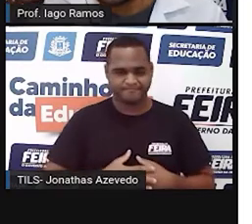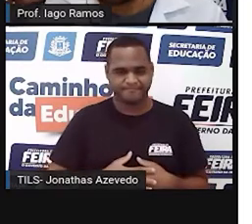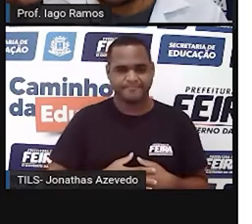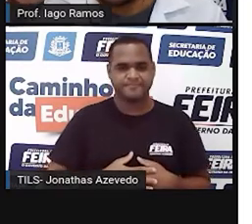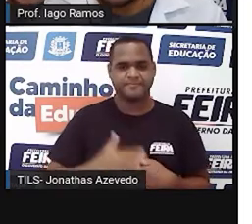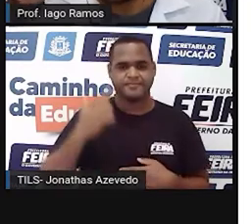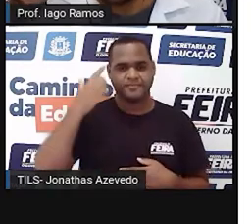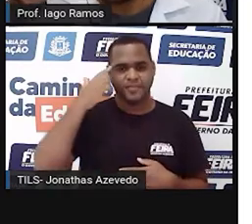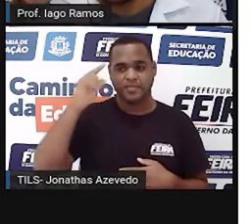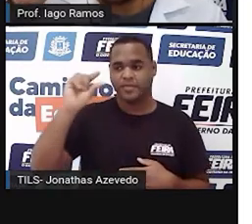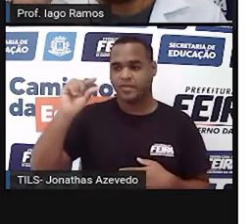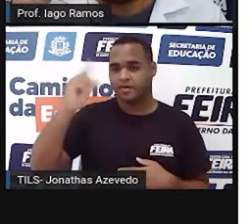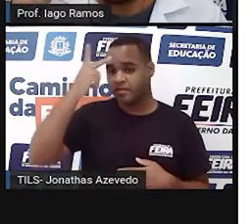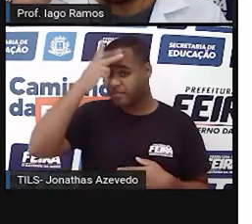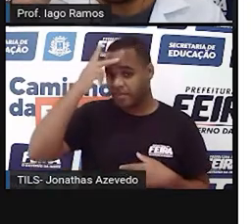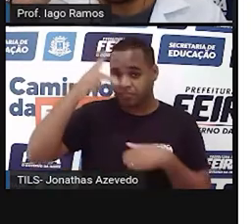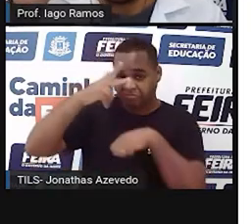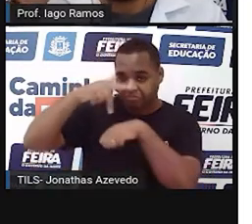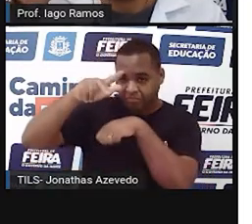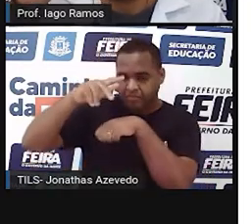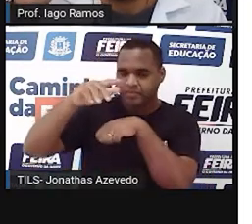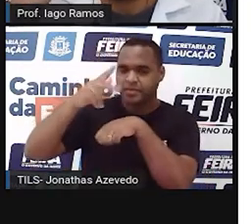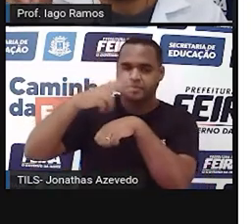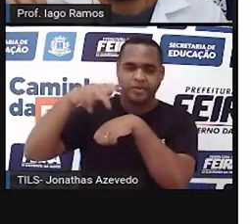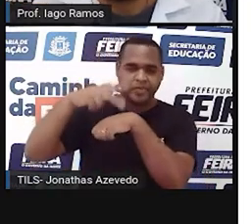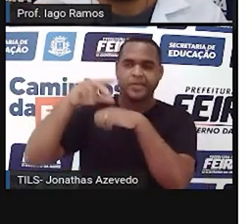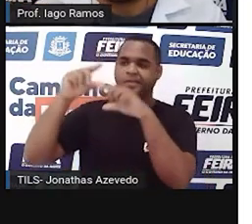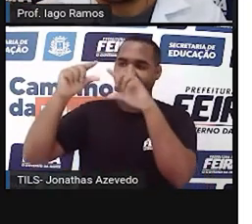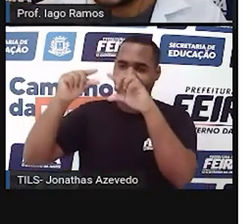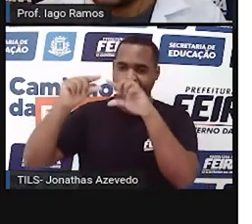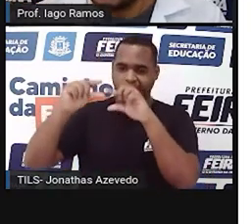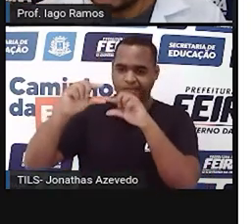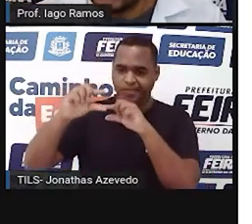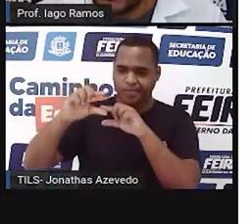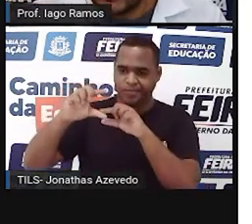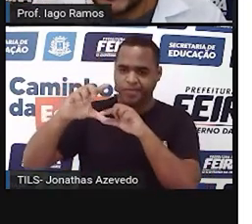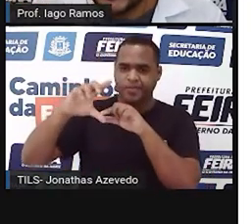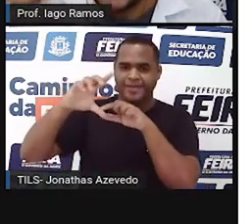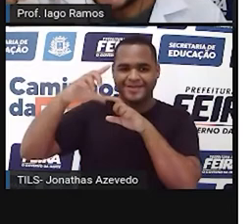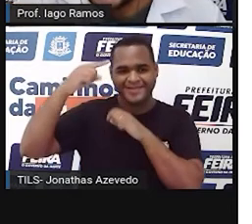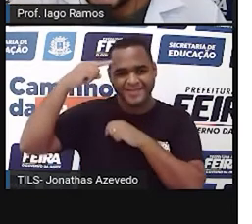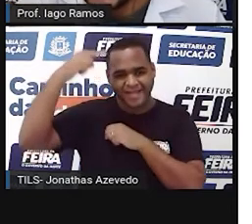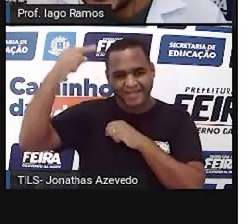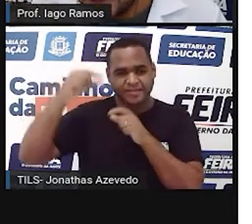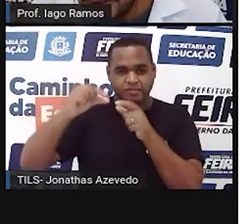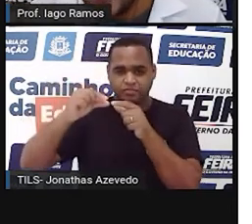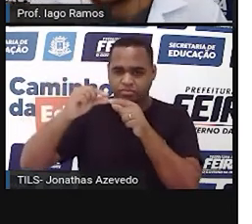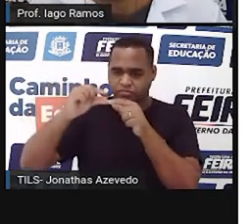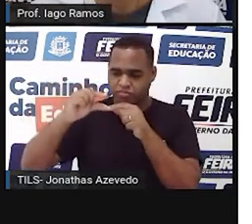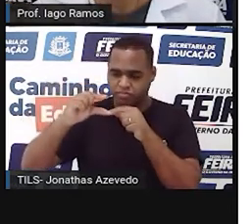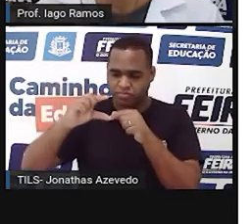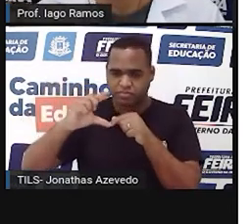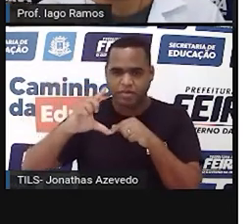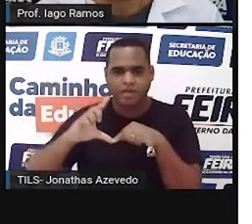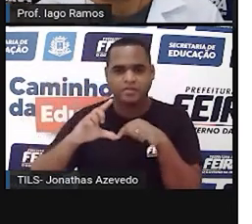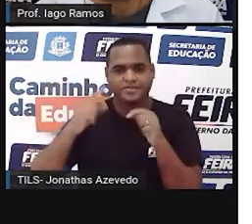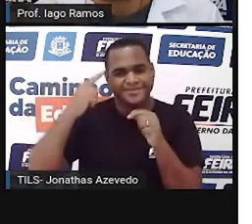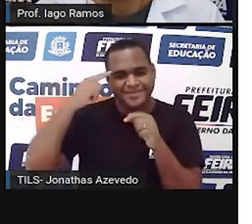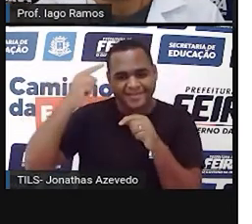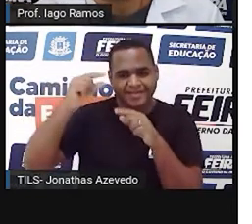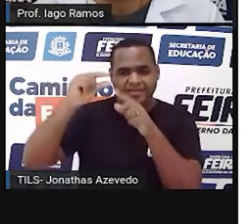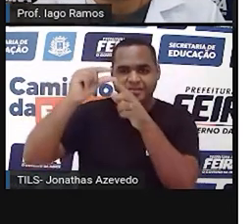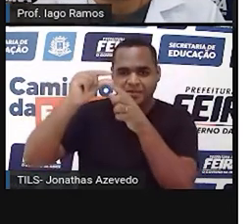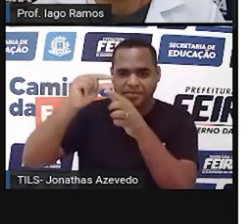menos povoado, do menos populoso, foi crescendo, crescendo, crescendo. Ordem crescente, até chegar